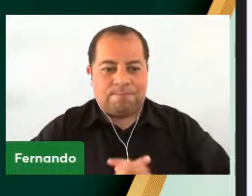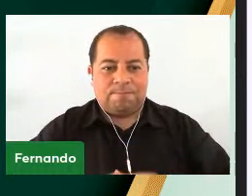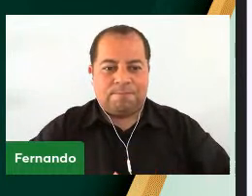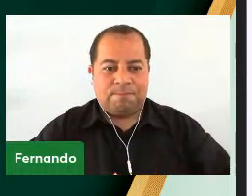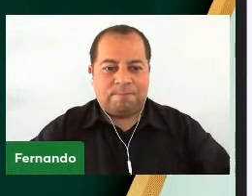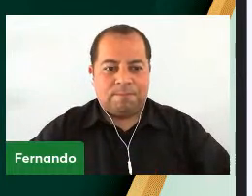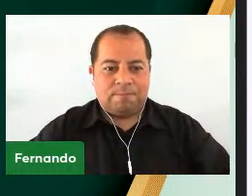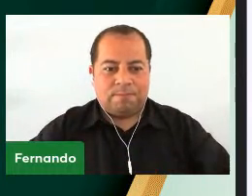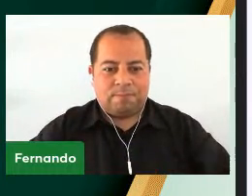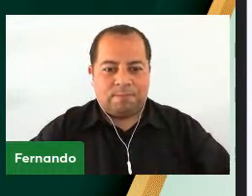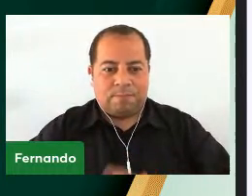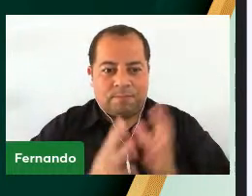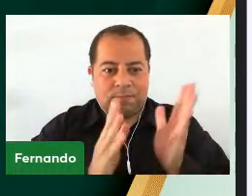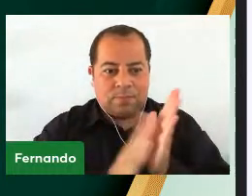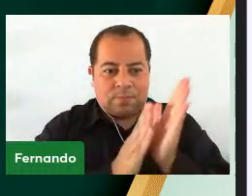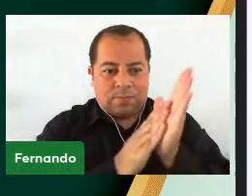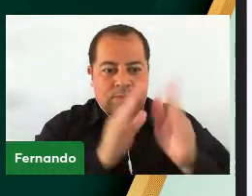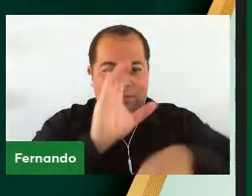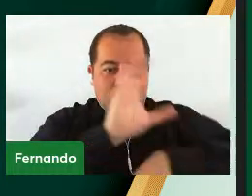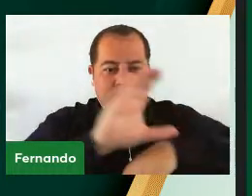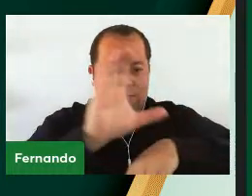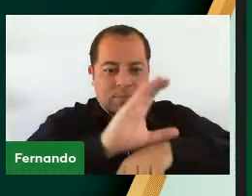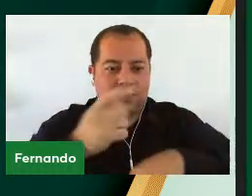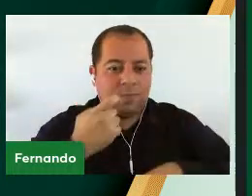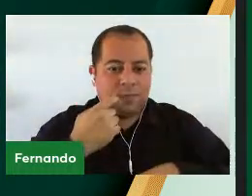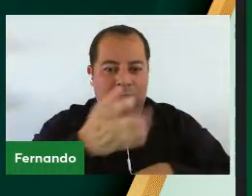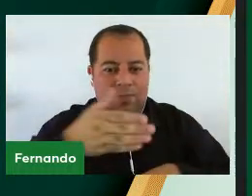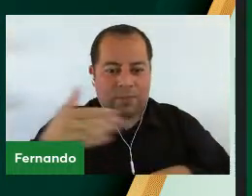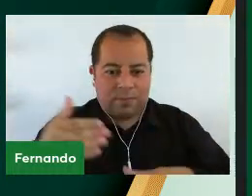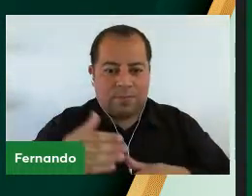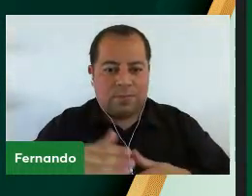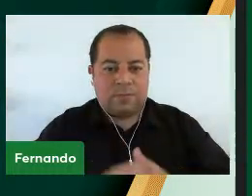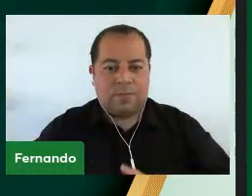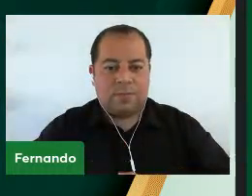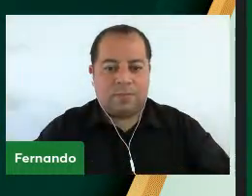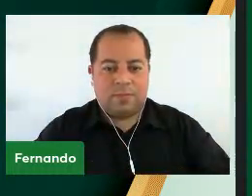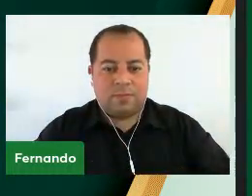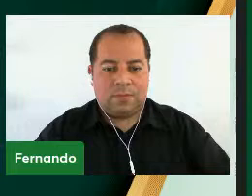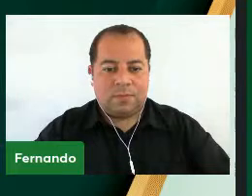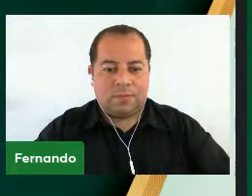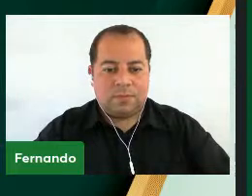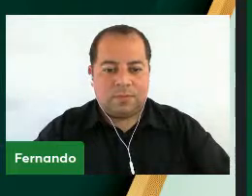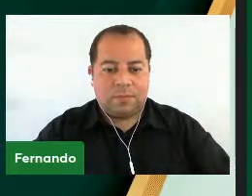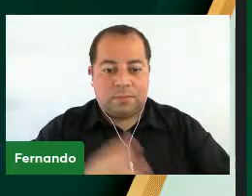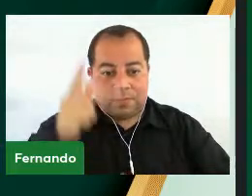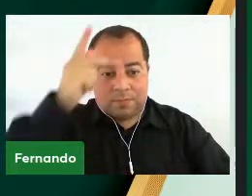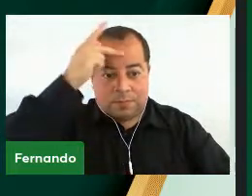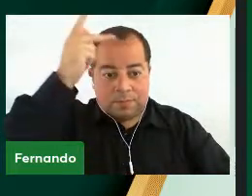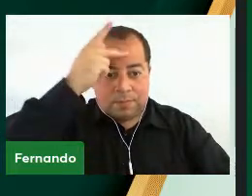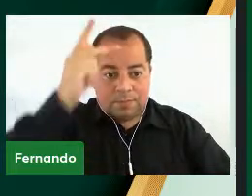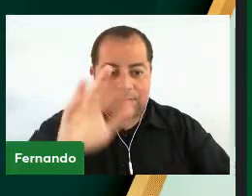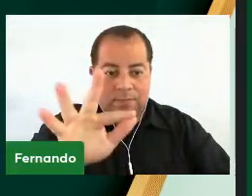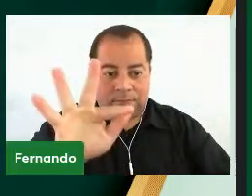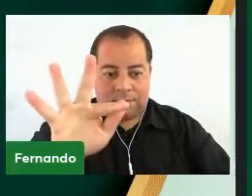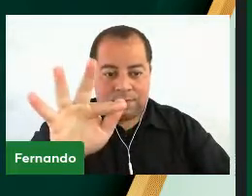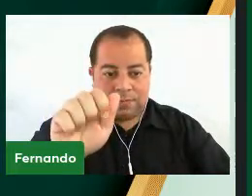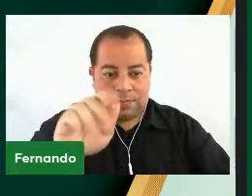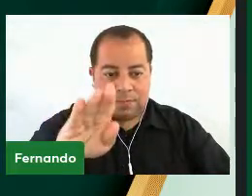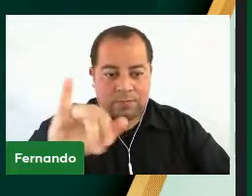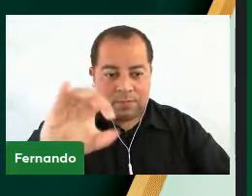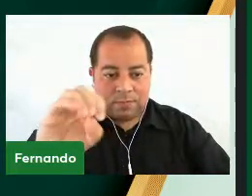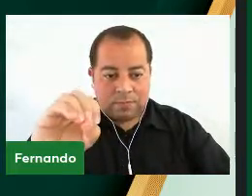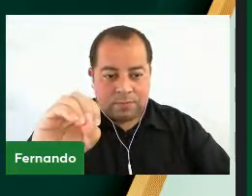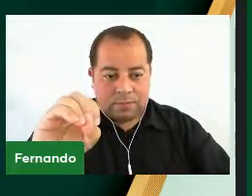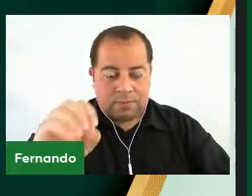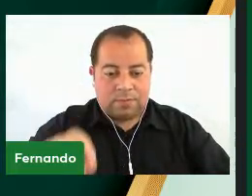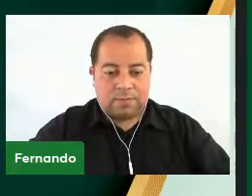Homenageados do curso de Arquicultura. Paraninfo, professor Fábio de Araújo Pedrão.